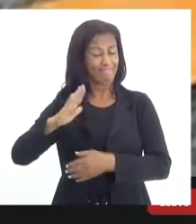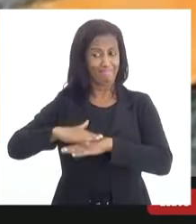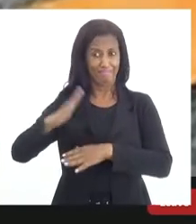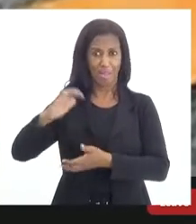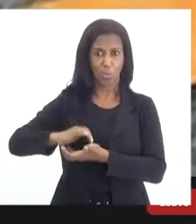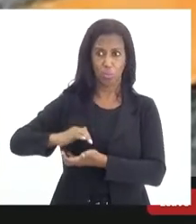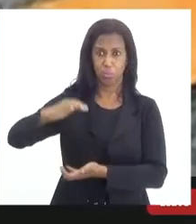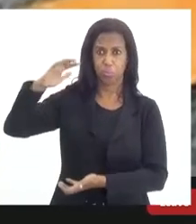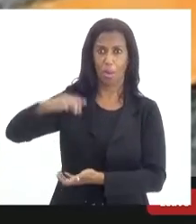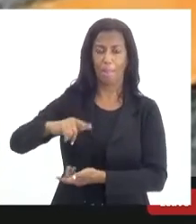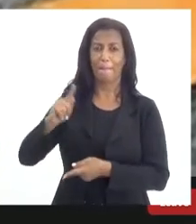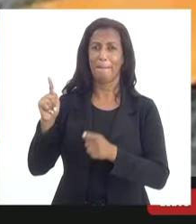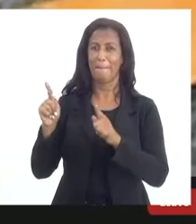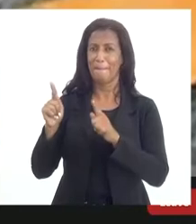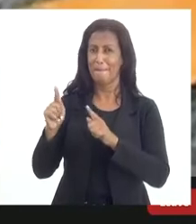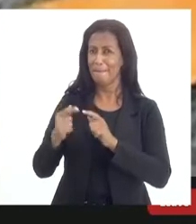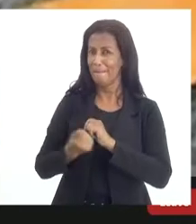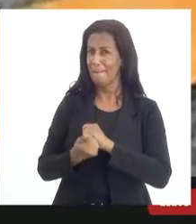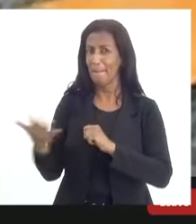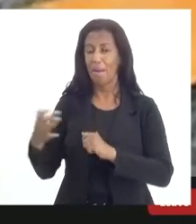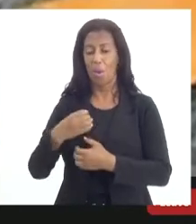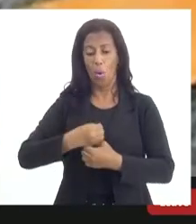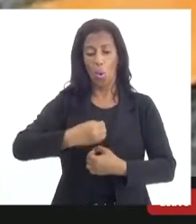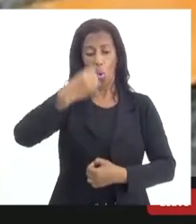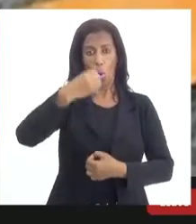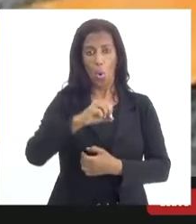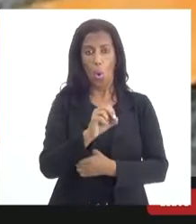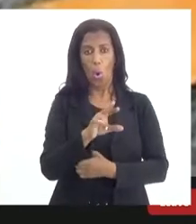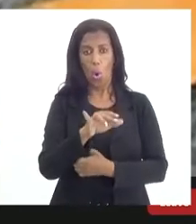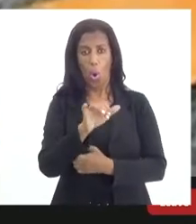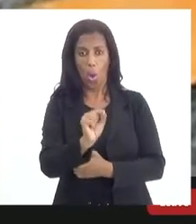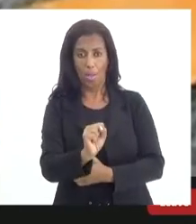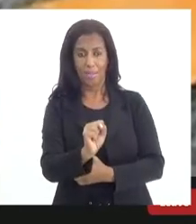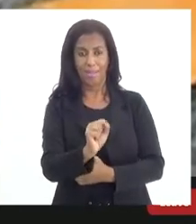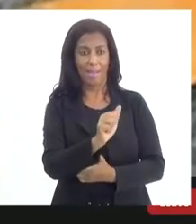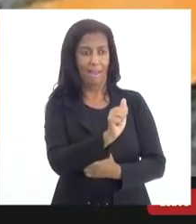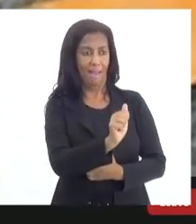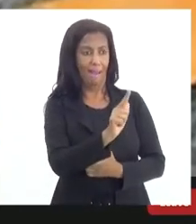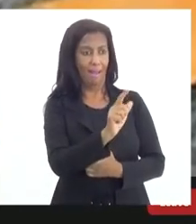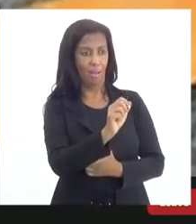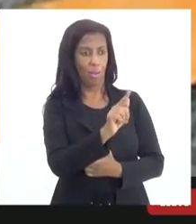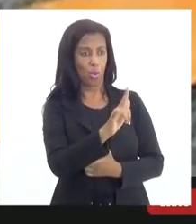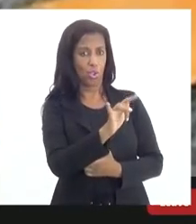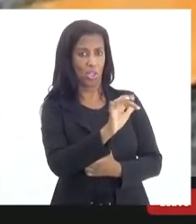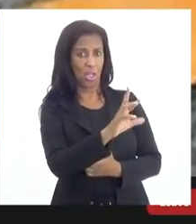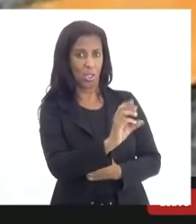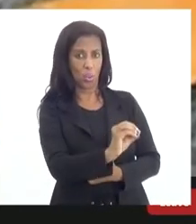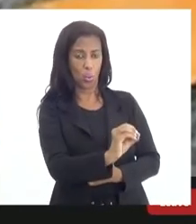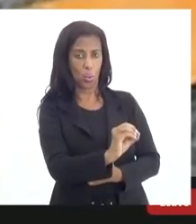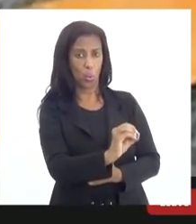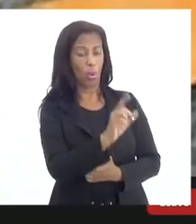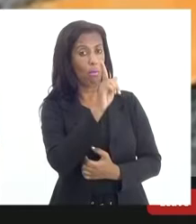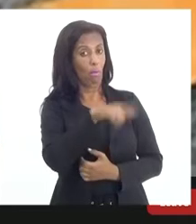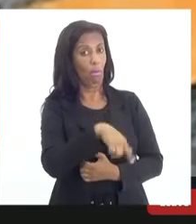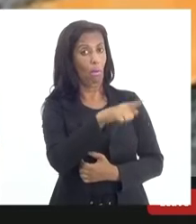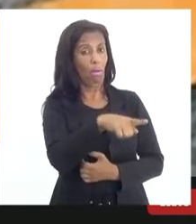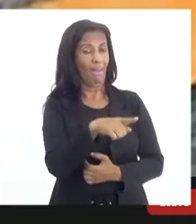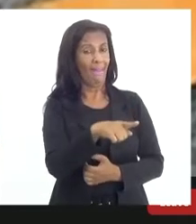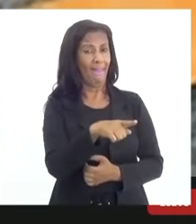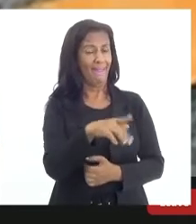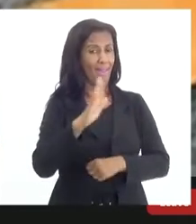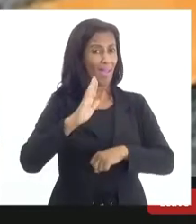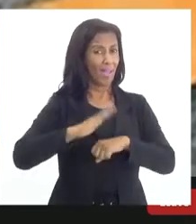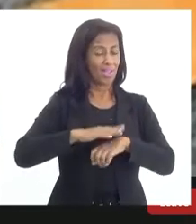transplante, o transplante de medula óssea halogênico não aparentado é dentre